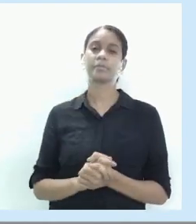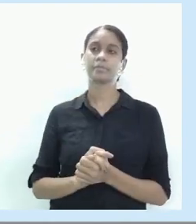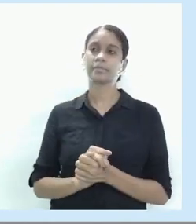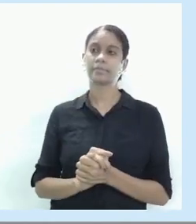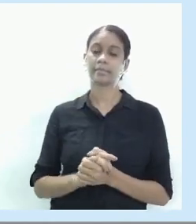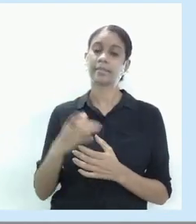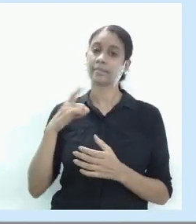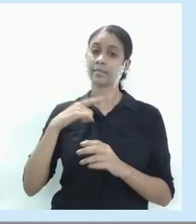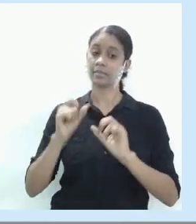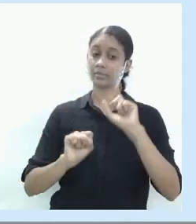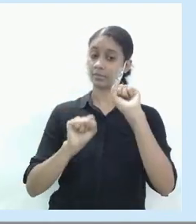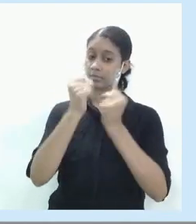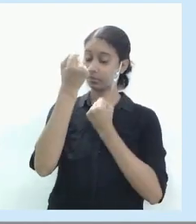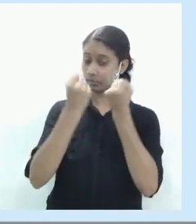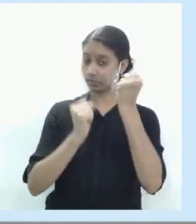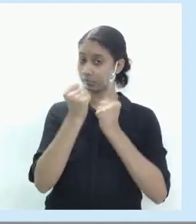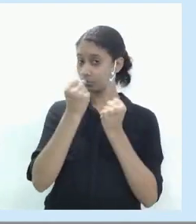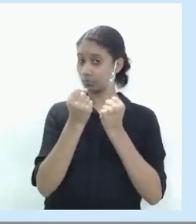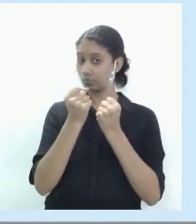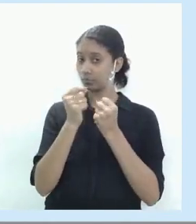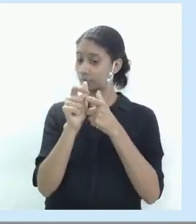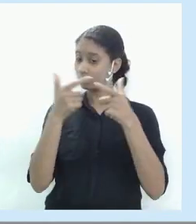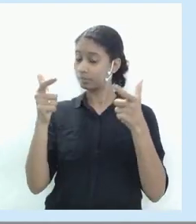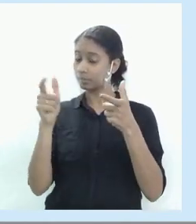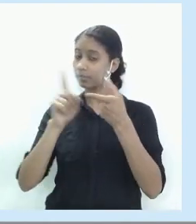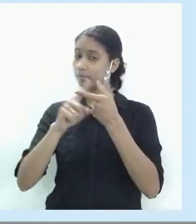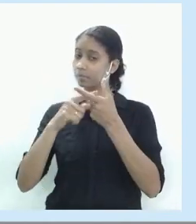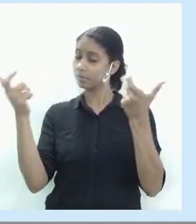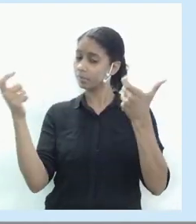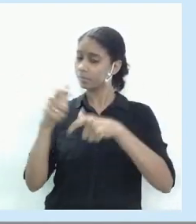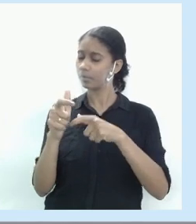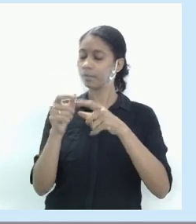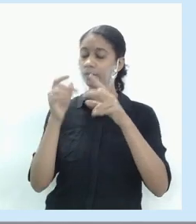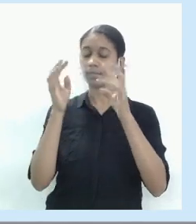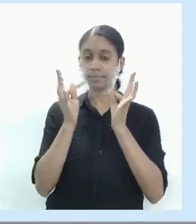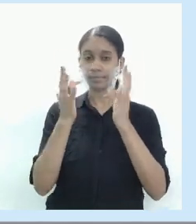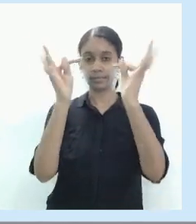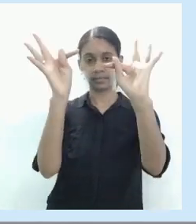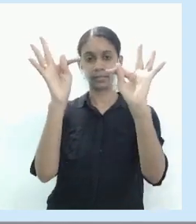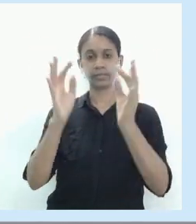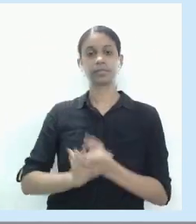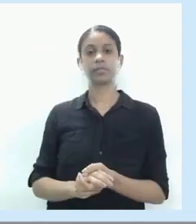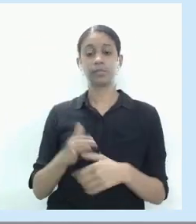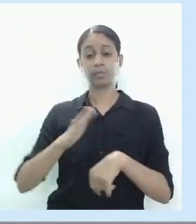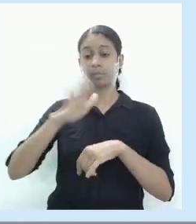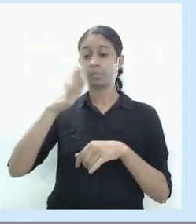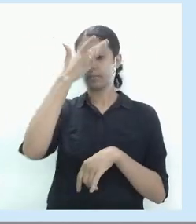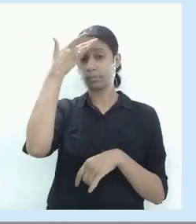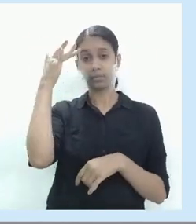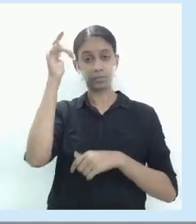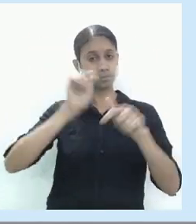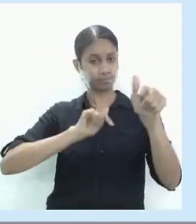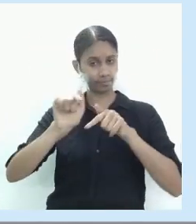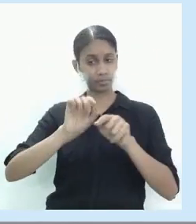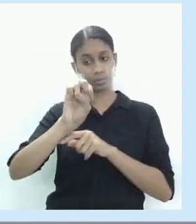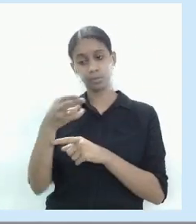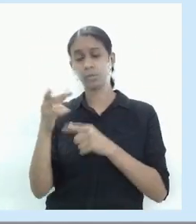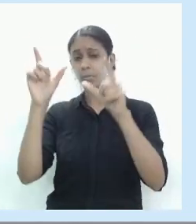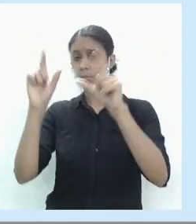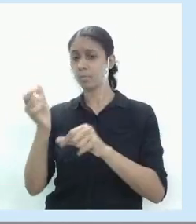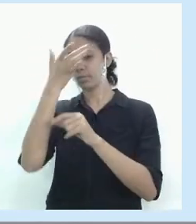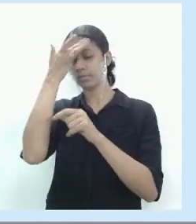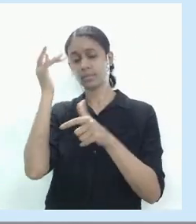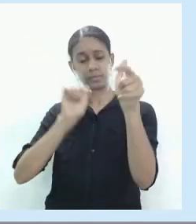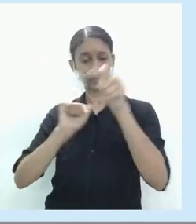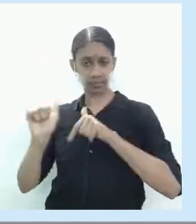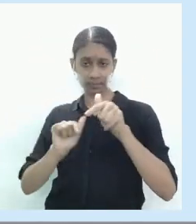Indústrias com maior e menor tecnologia, com maior mão de obra utilizada ou menor mão de obra